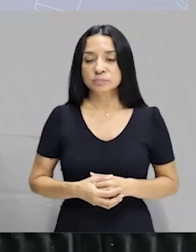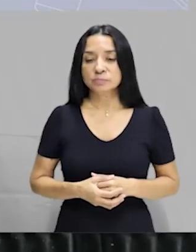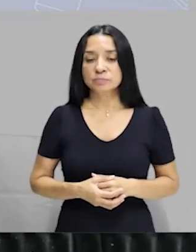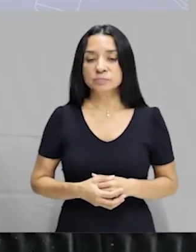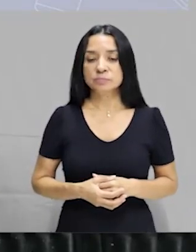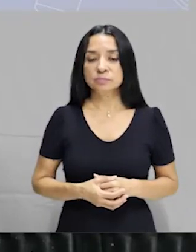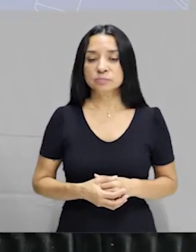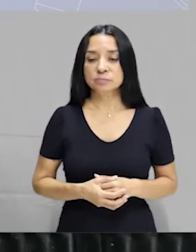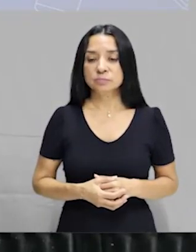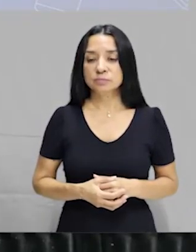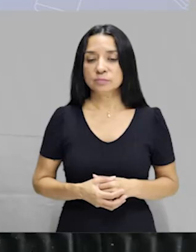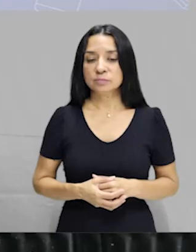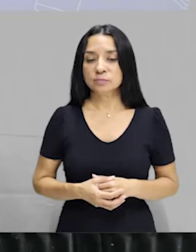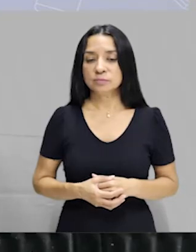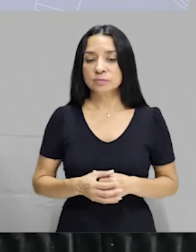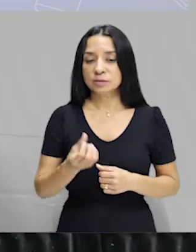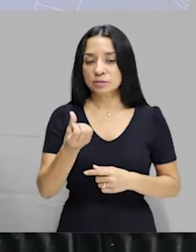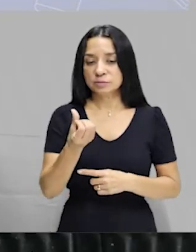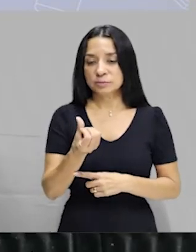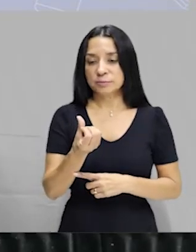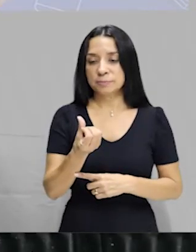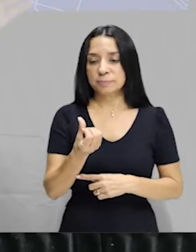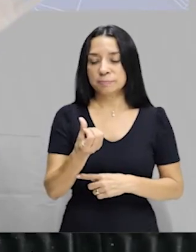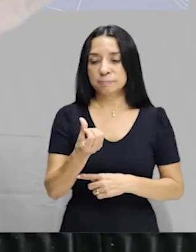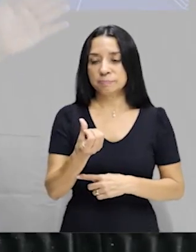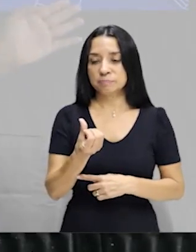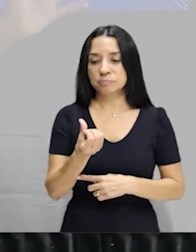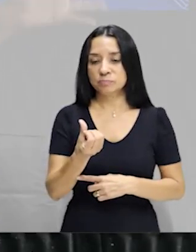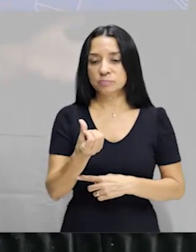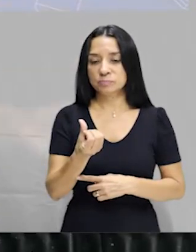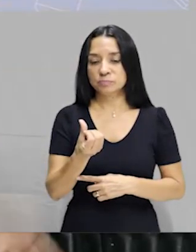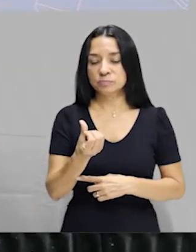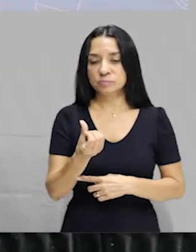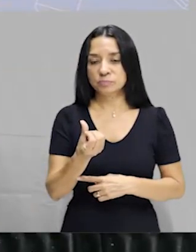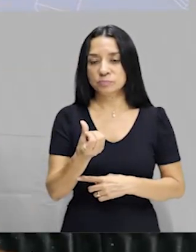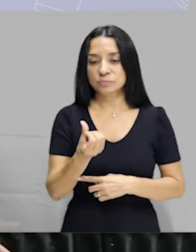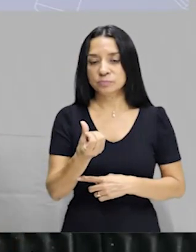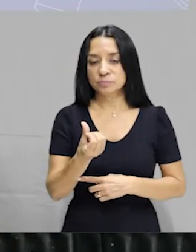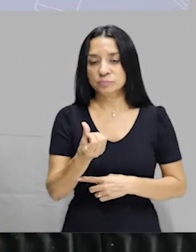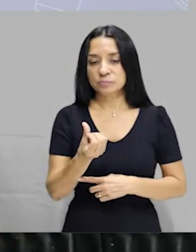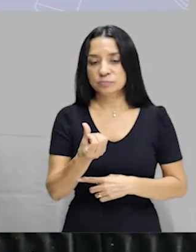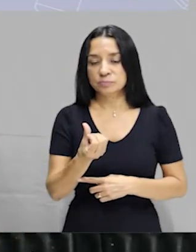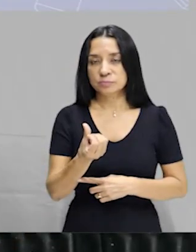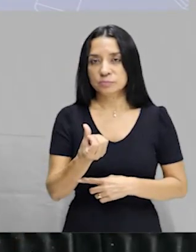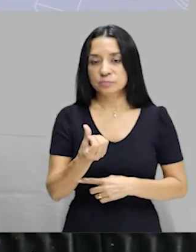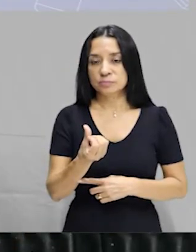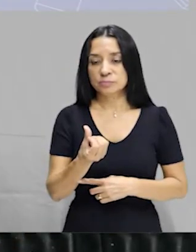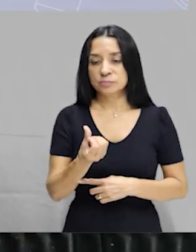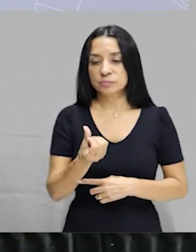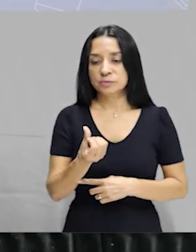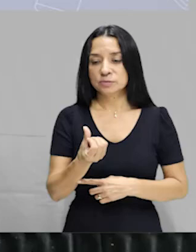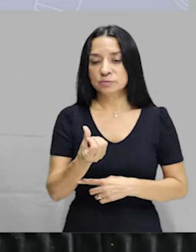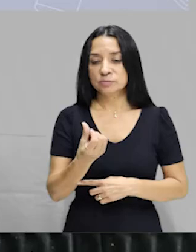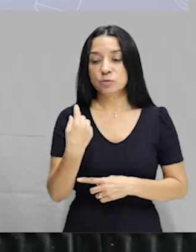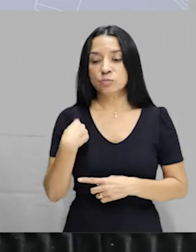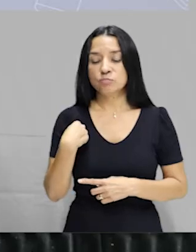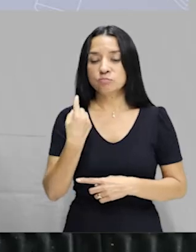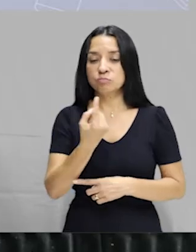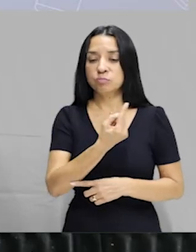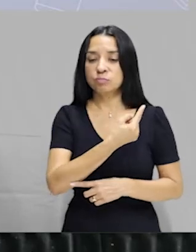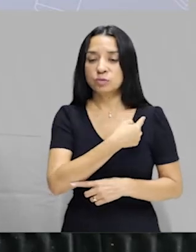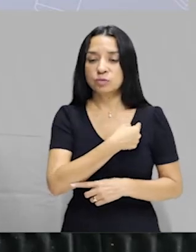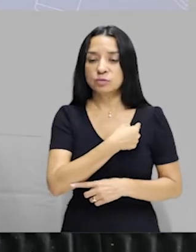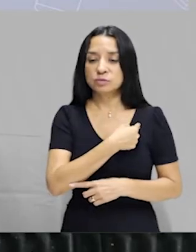Tu e yo bailar en el salón. Tu e yo, quem? Nos, né? Então,